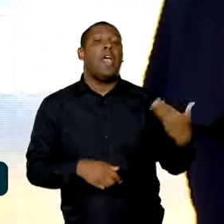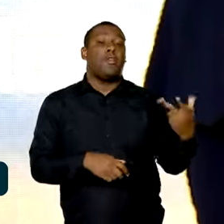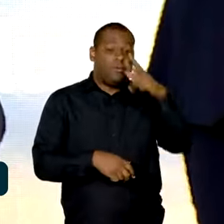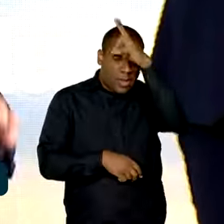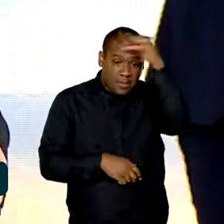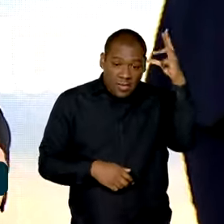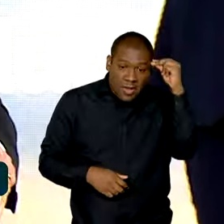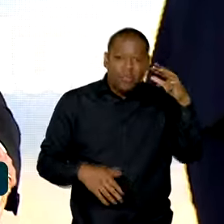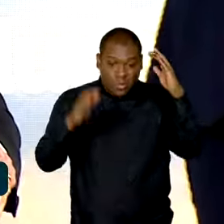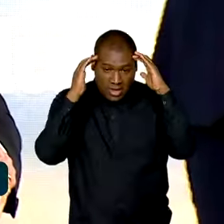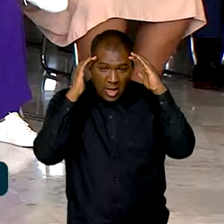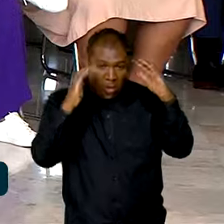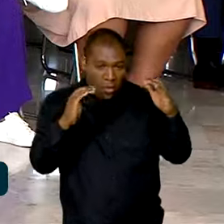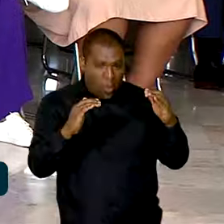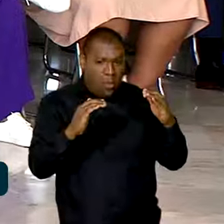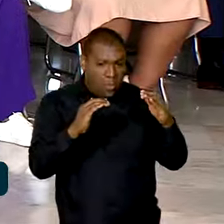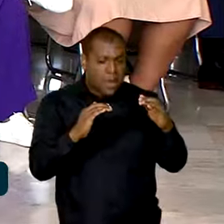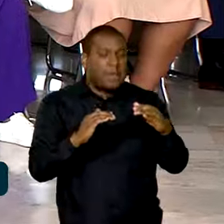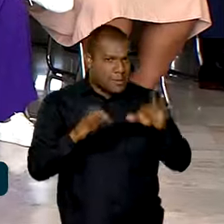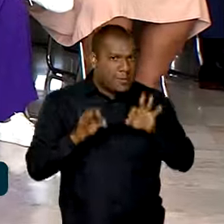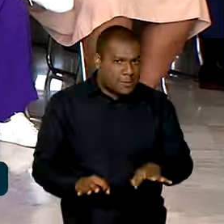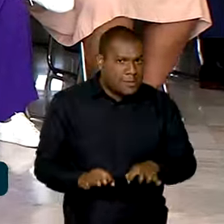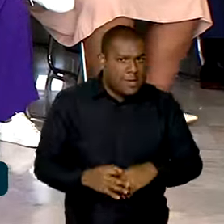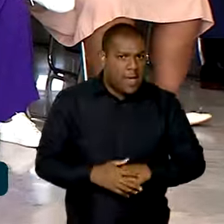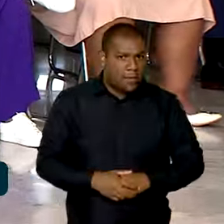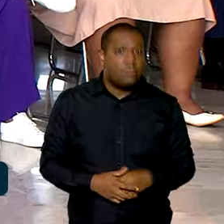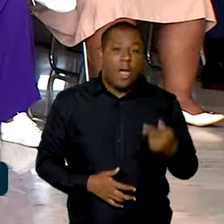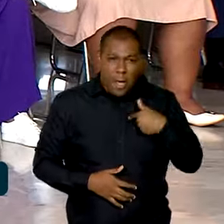Jabuticaba já está nascendo.